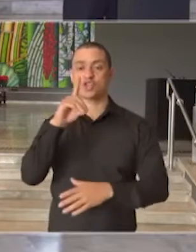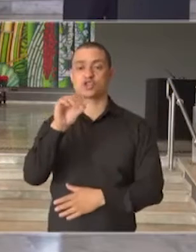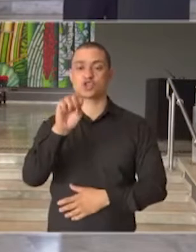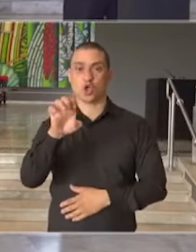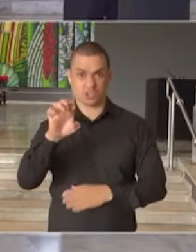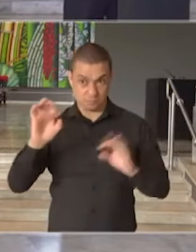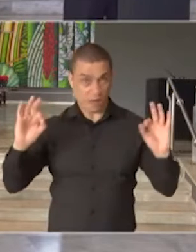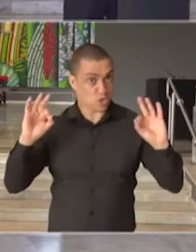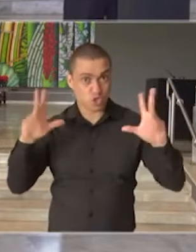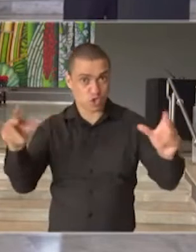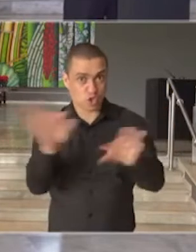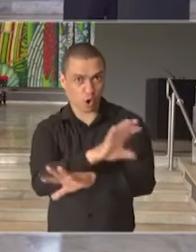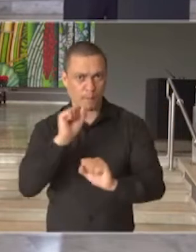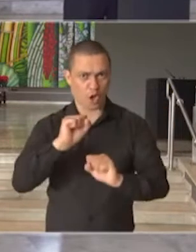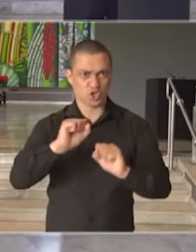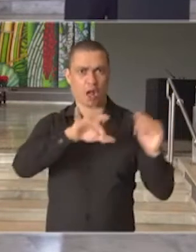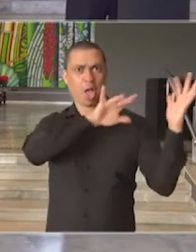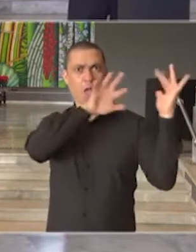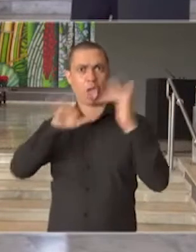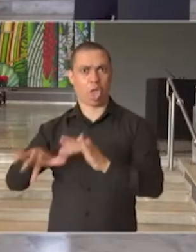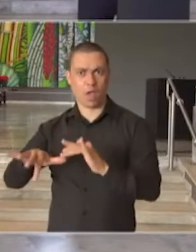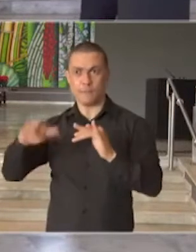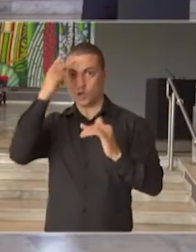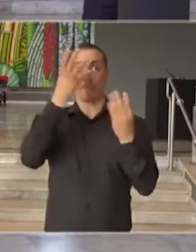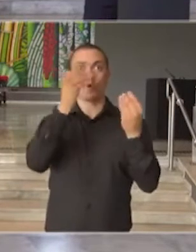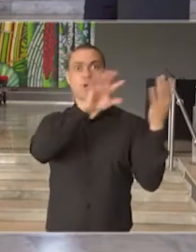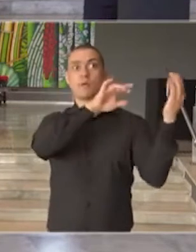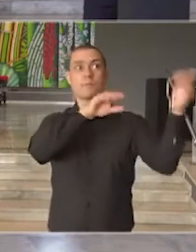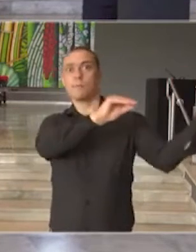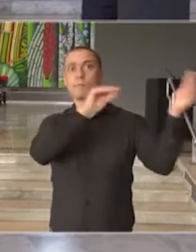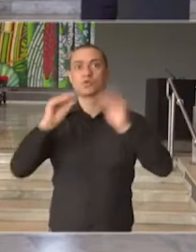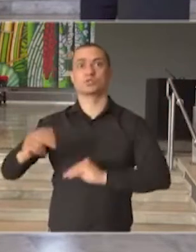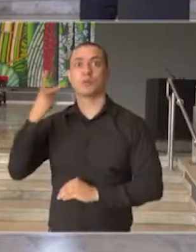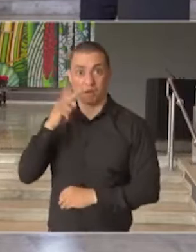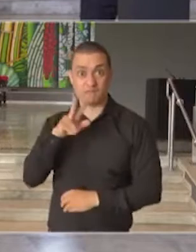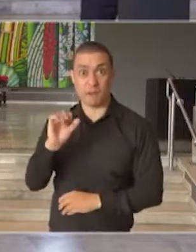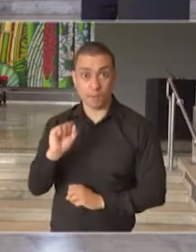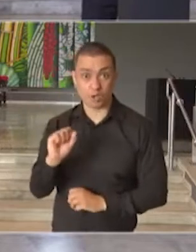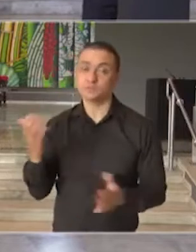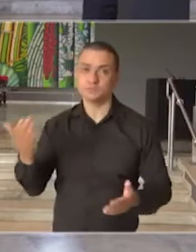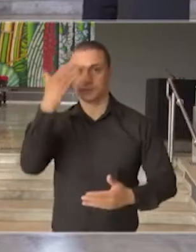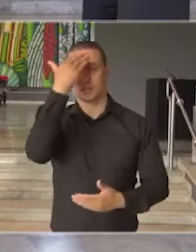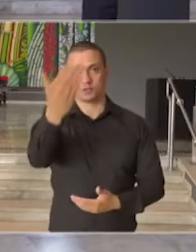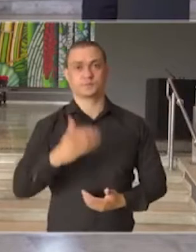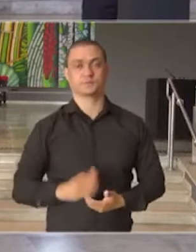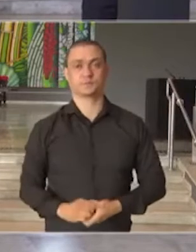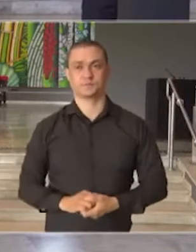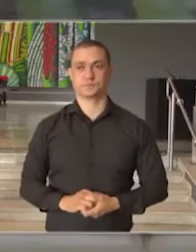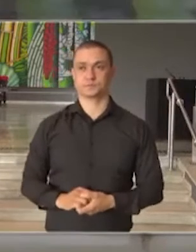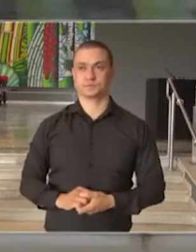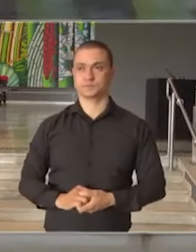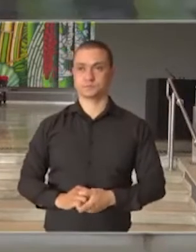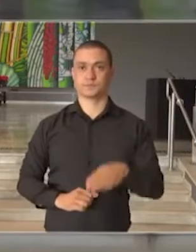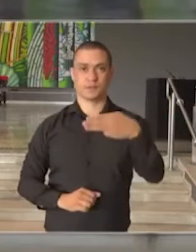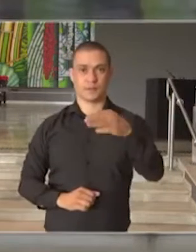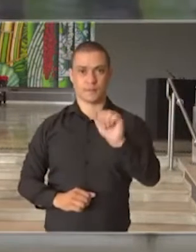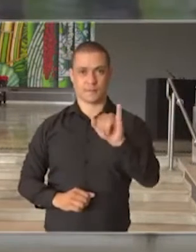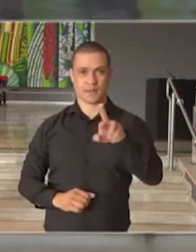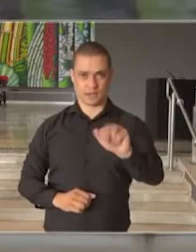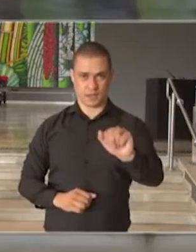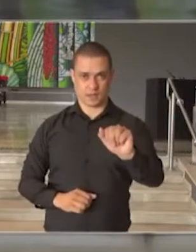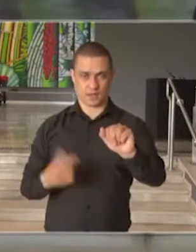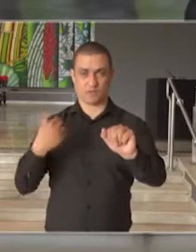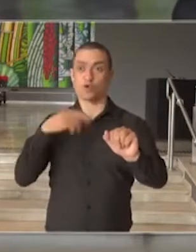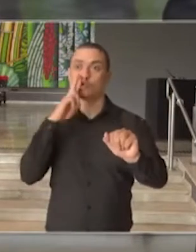A vacina será gratuita e o governador afirmou que o governo do estado de São Paulo irá disponibilizar para outros estados